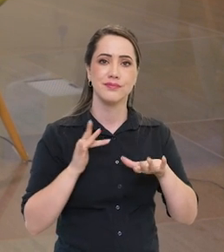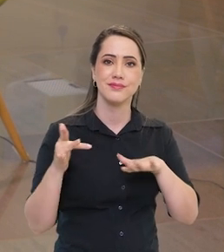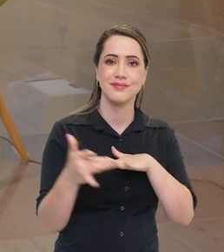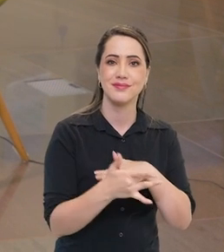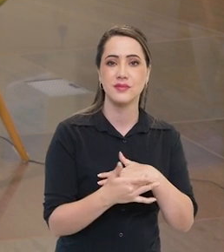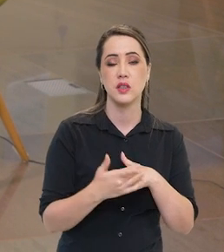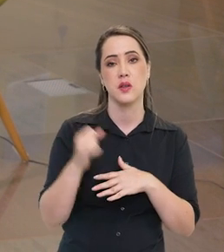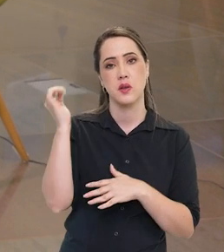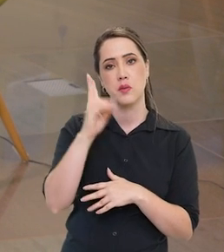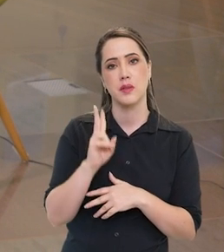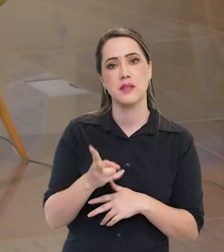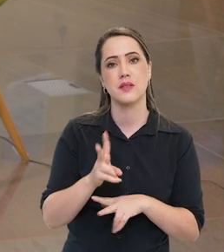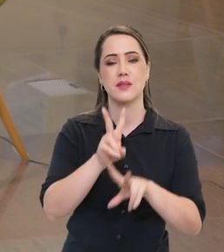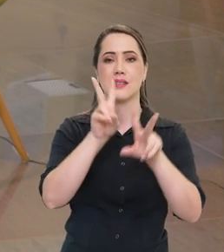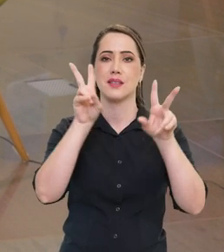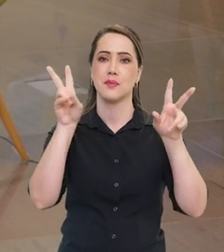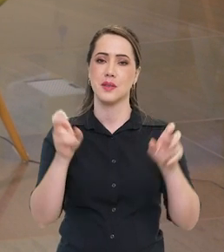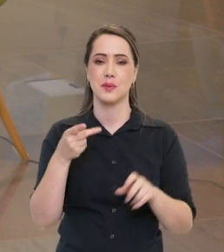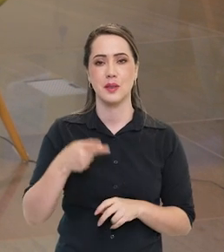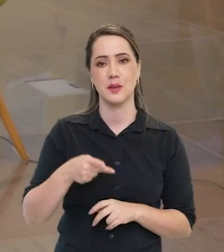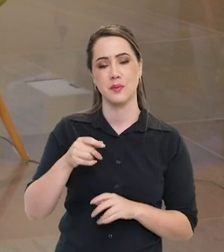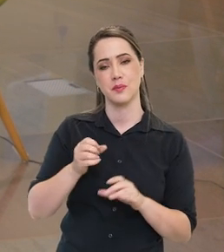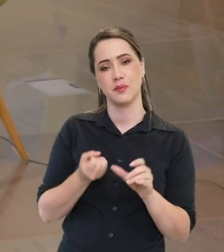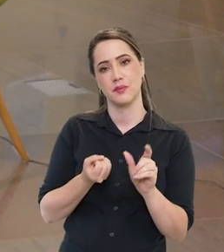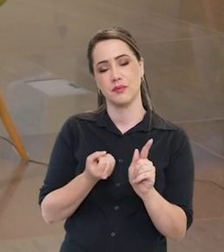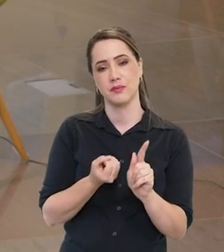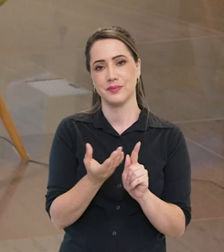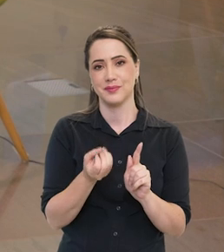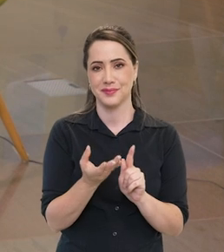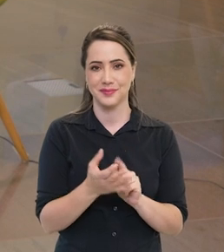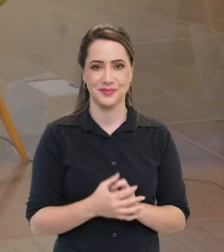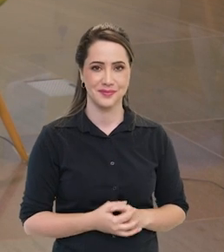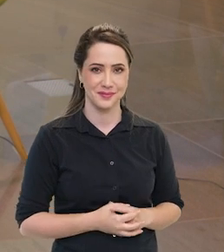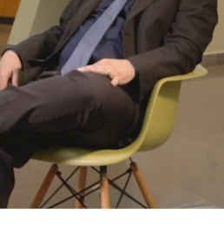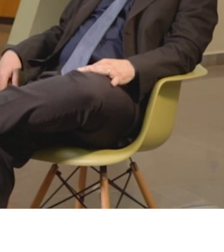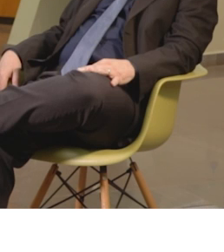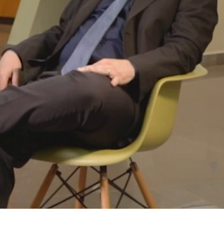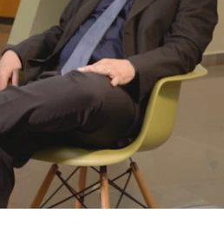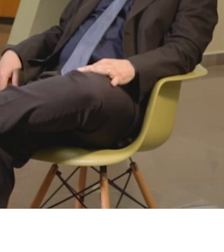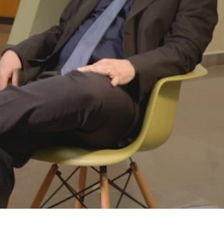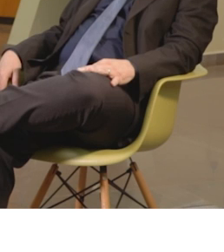siga as nossas redes sociais. E o Brasil continua em pauta aqui no Canal GOV.